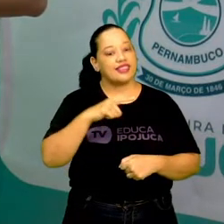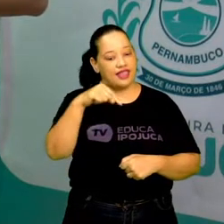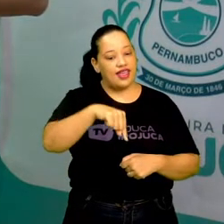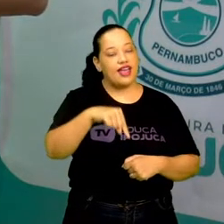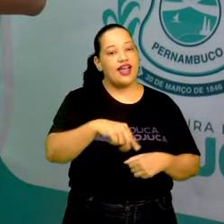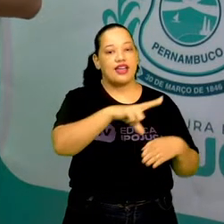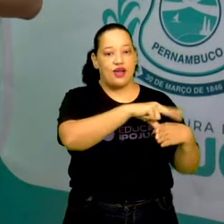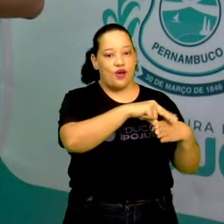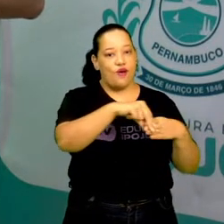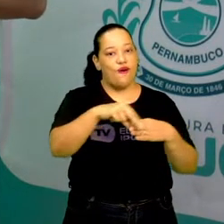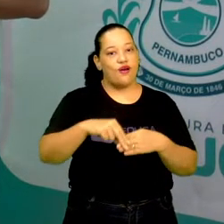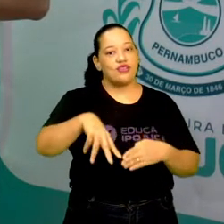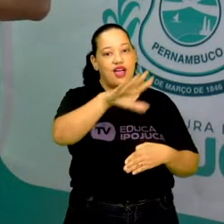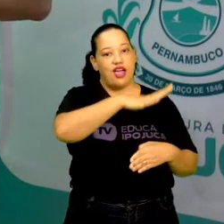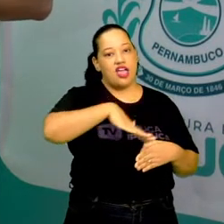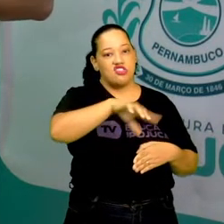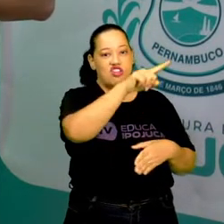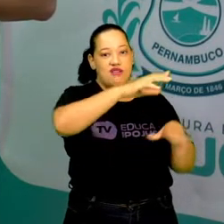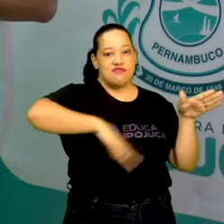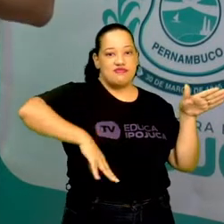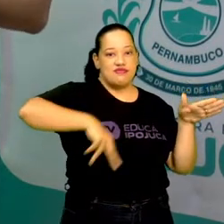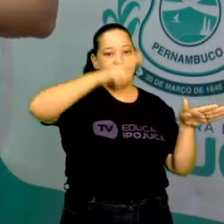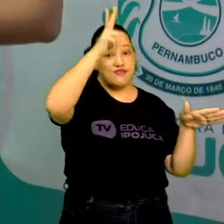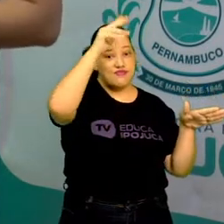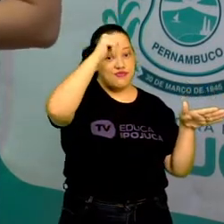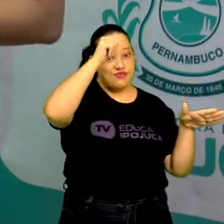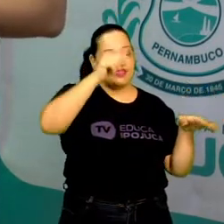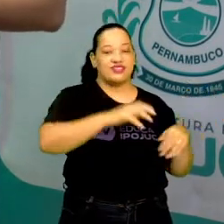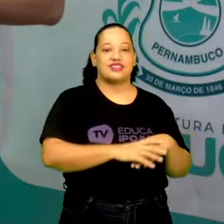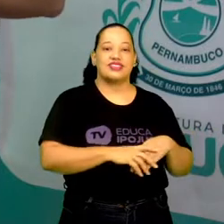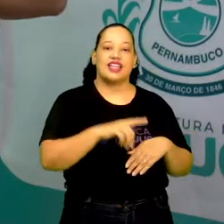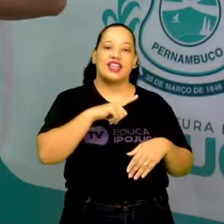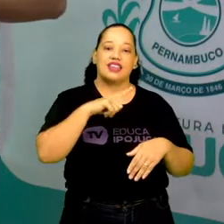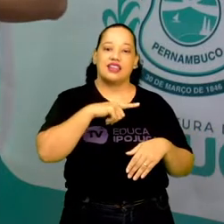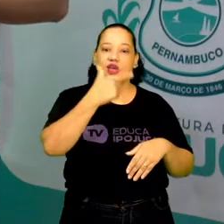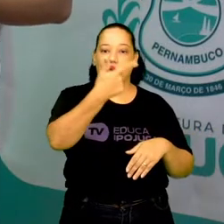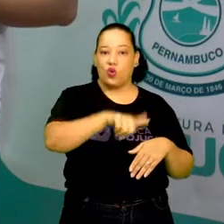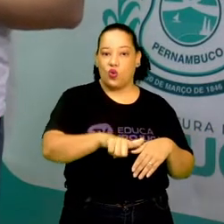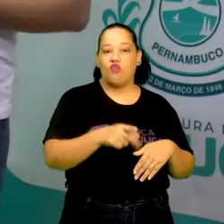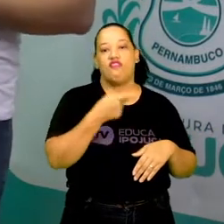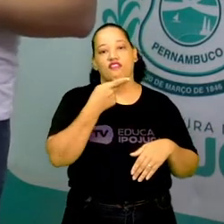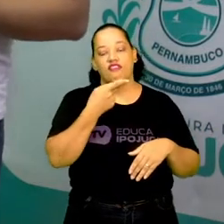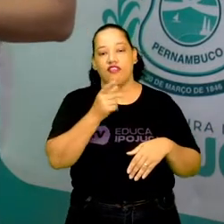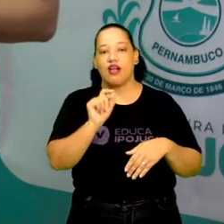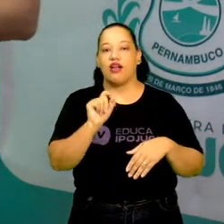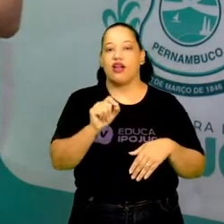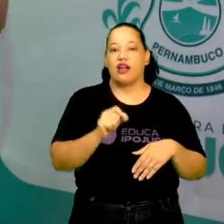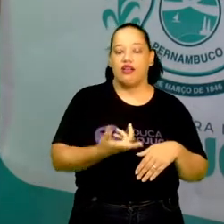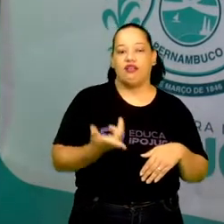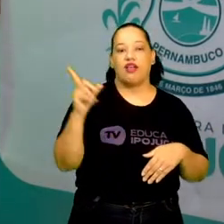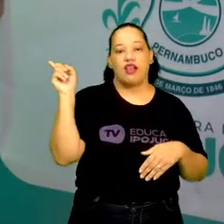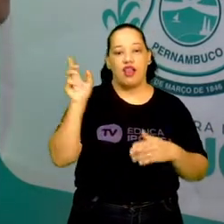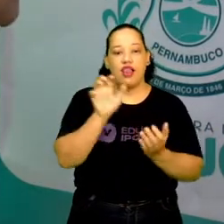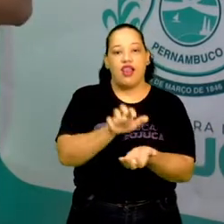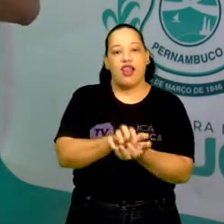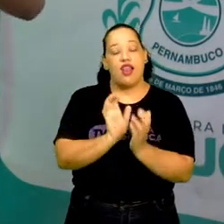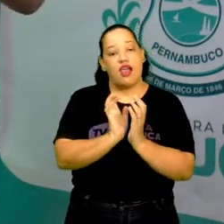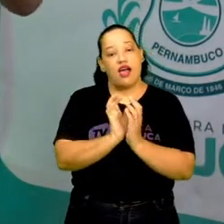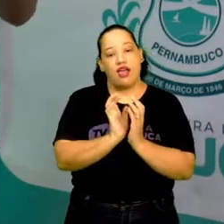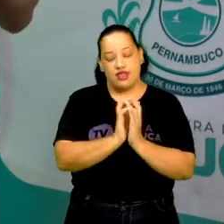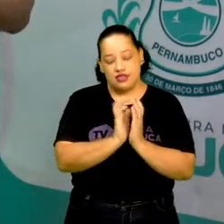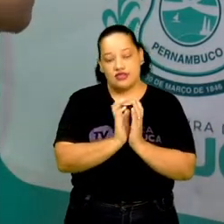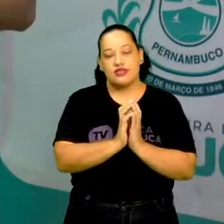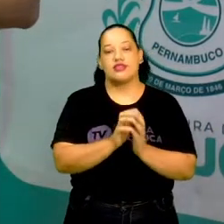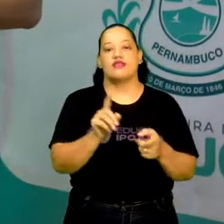região, que é Porto de Galinhas. Como também tem um Cordel falando de Recife, do mestre Vitalino, o